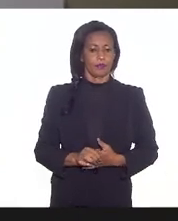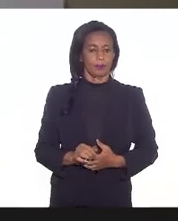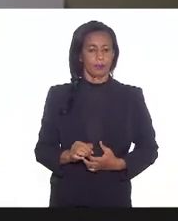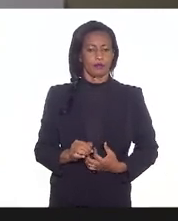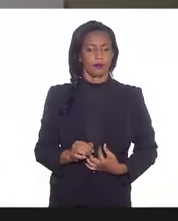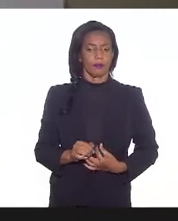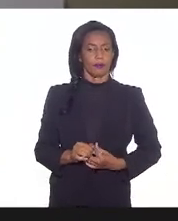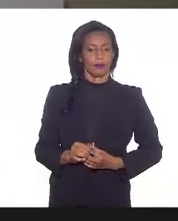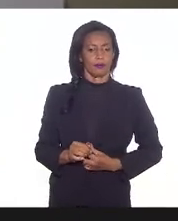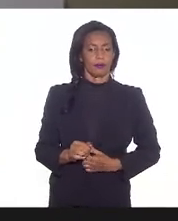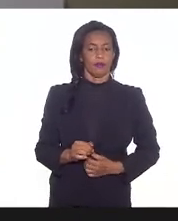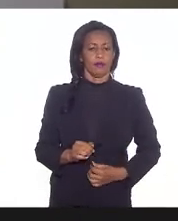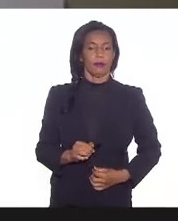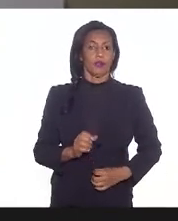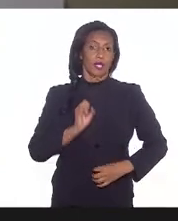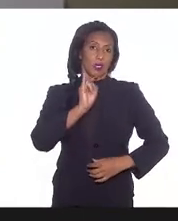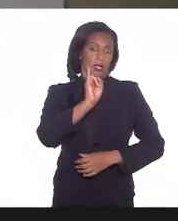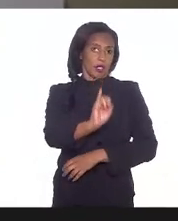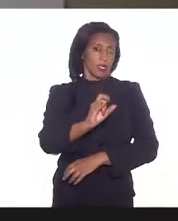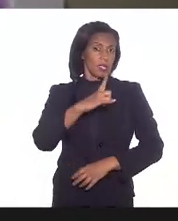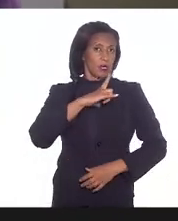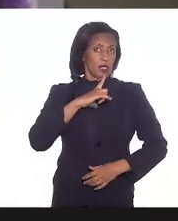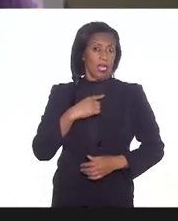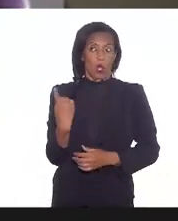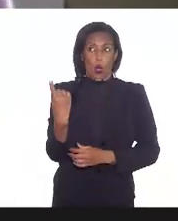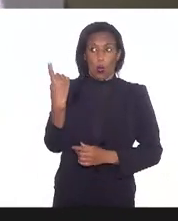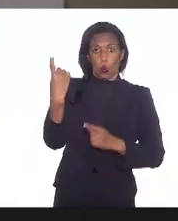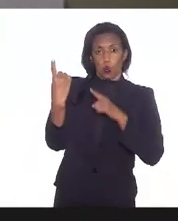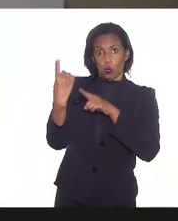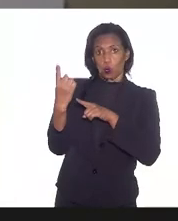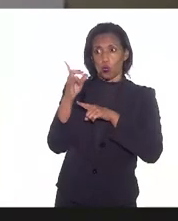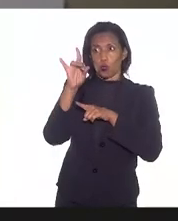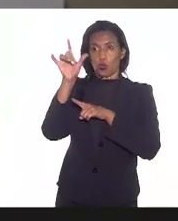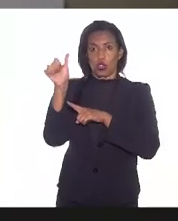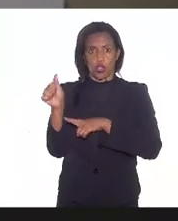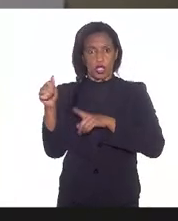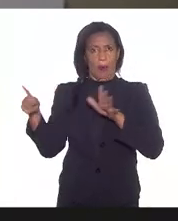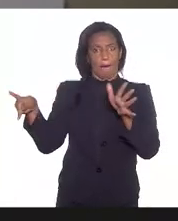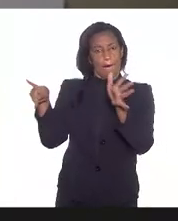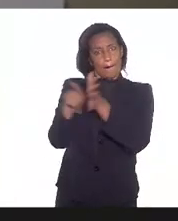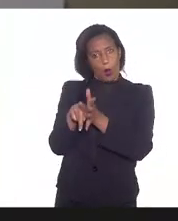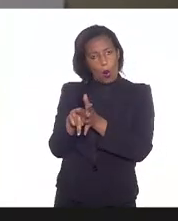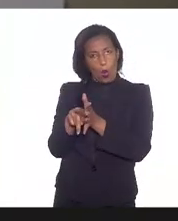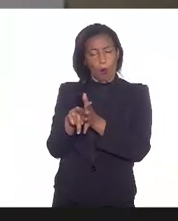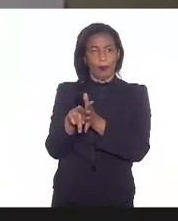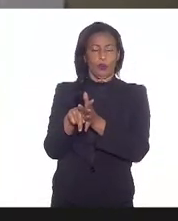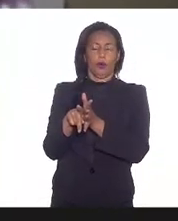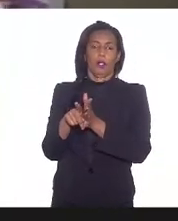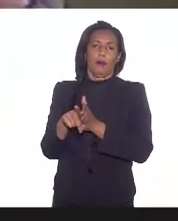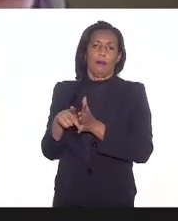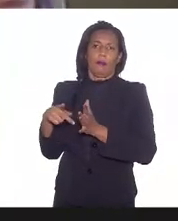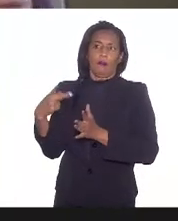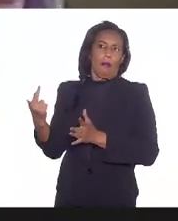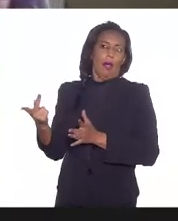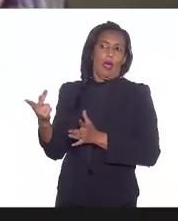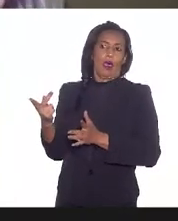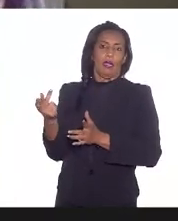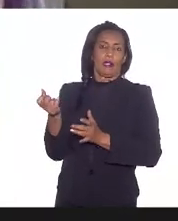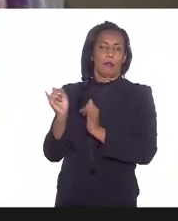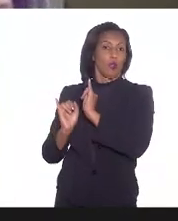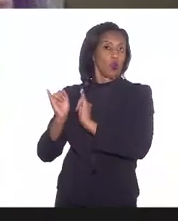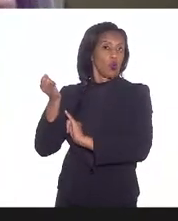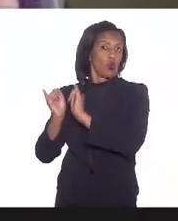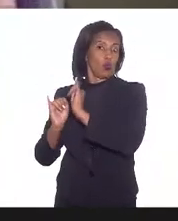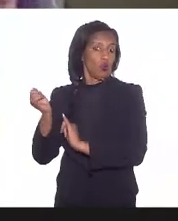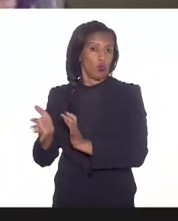pare ou vamos dizer assim se tenha um dia de vacinação ou dias de vacinação específicos para os industriários